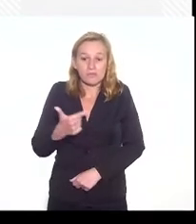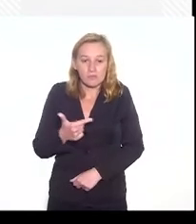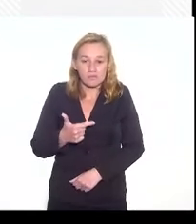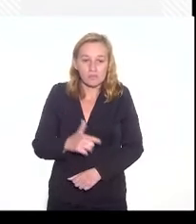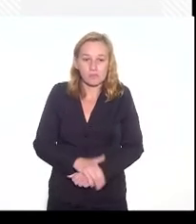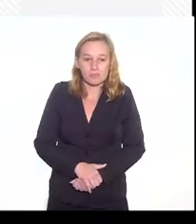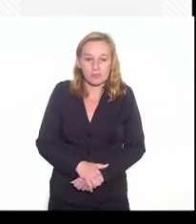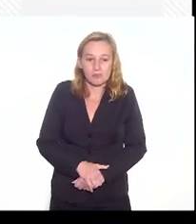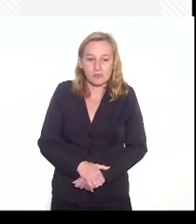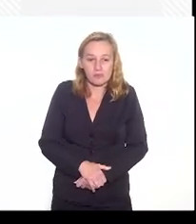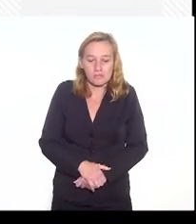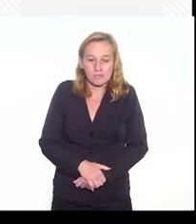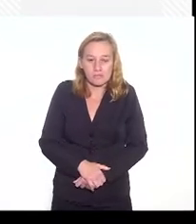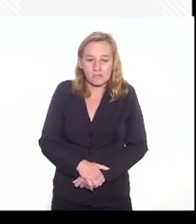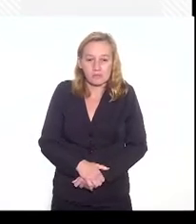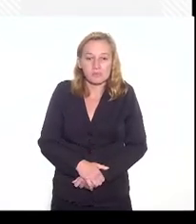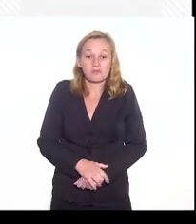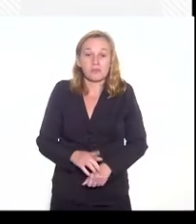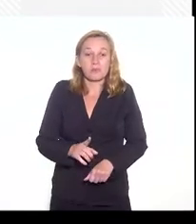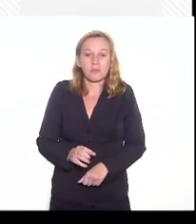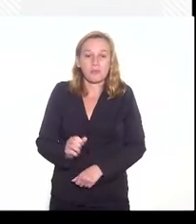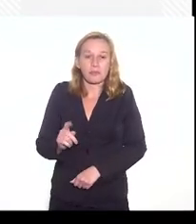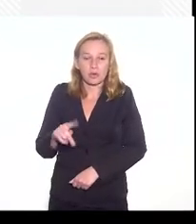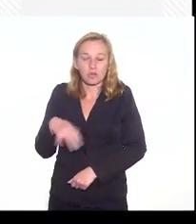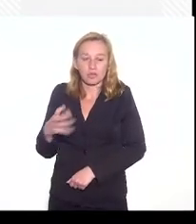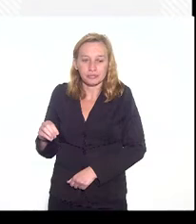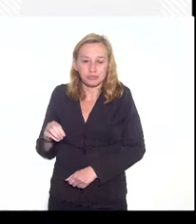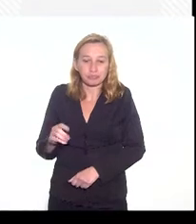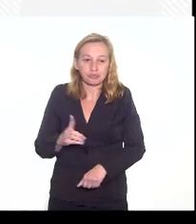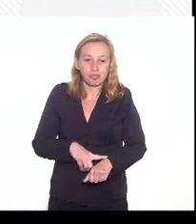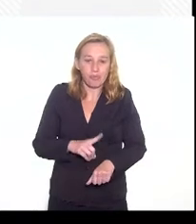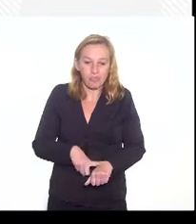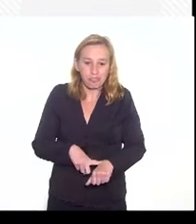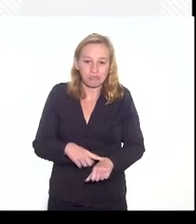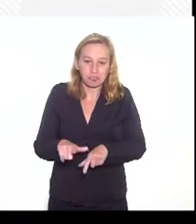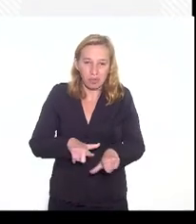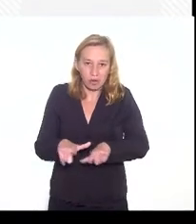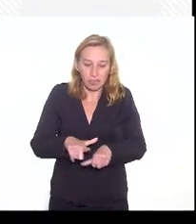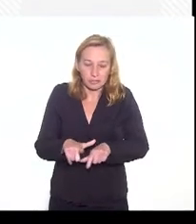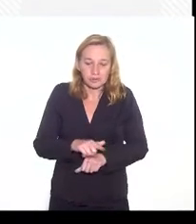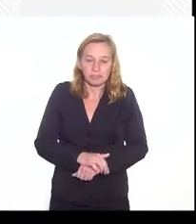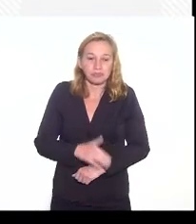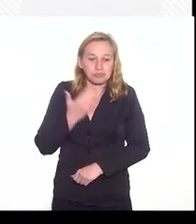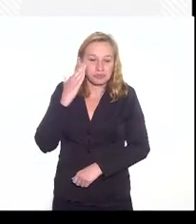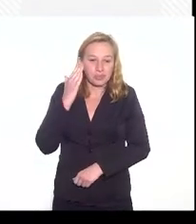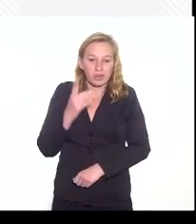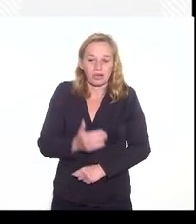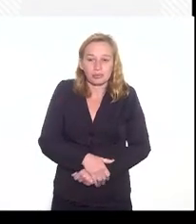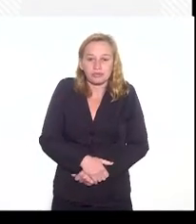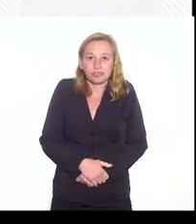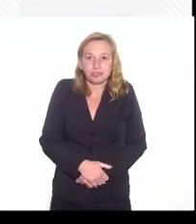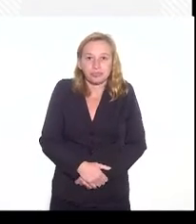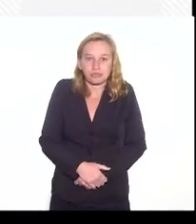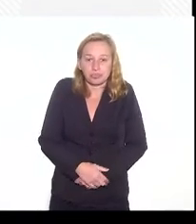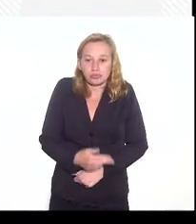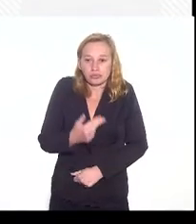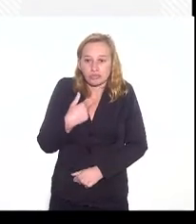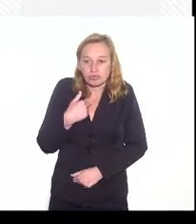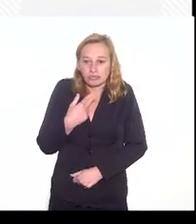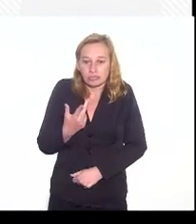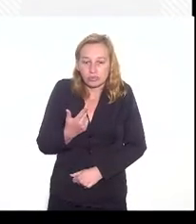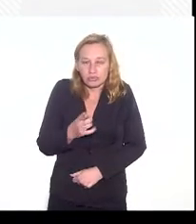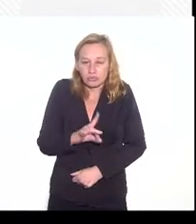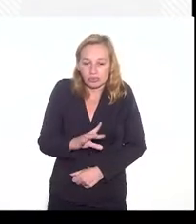promoções e progressões por tempo de serviço também, o entendimento de que não possam ser só por tempo de